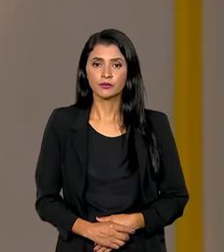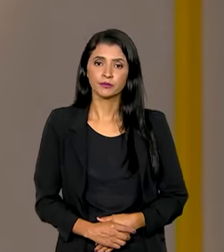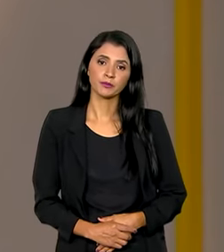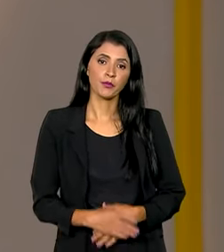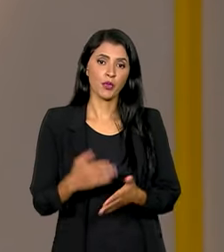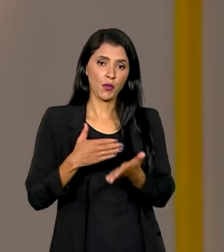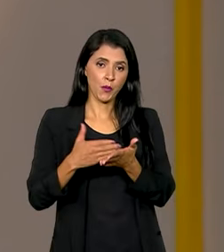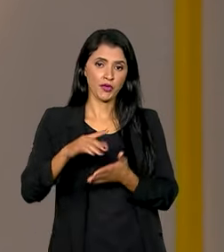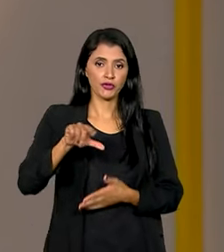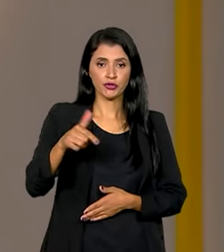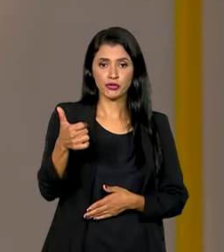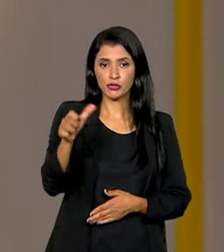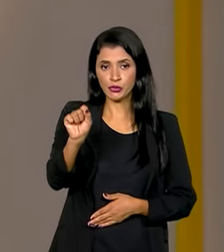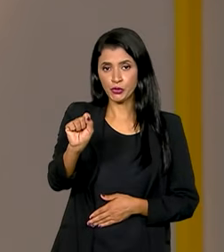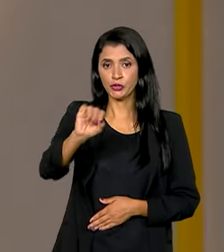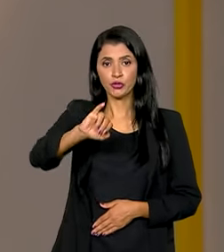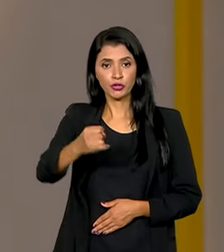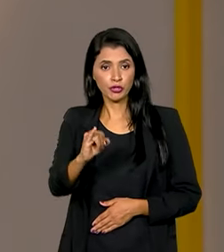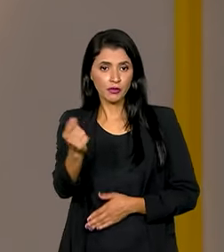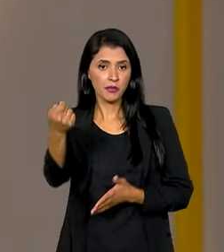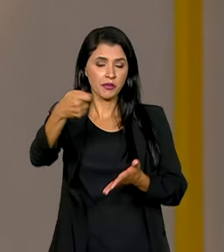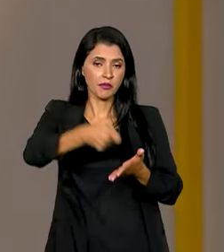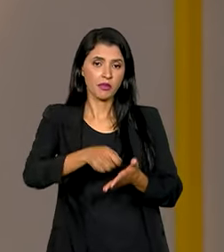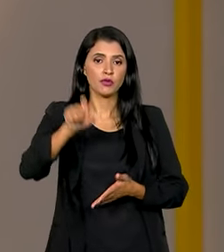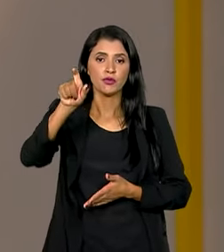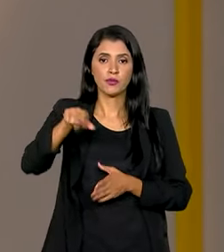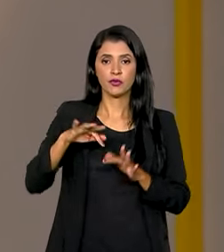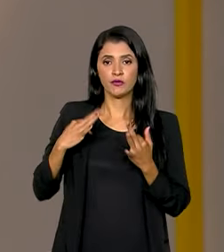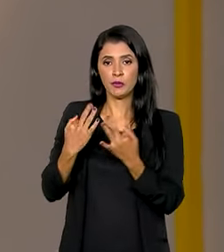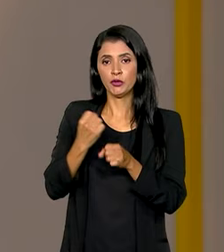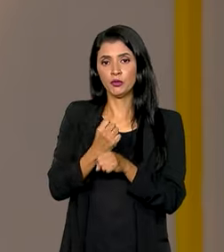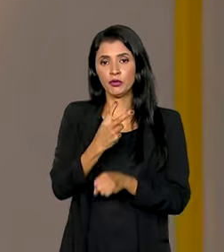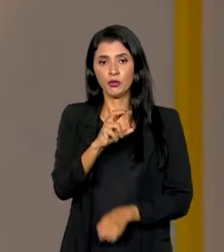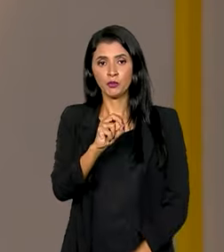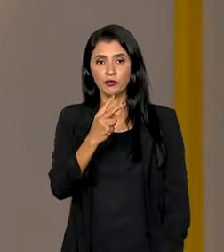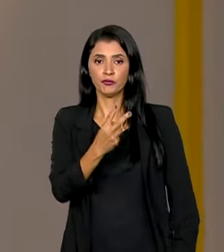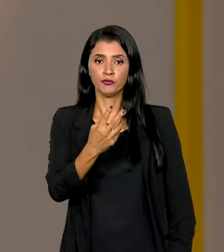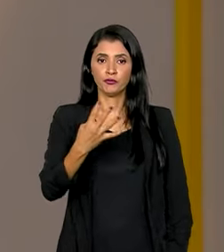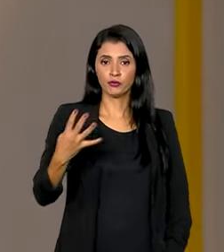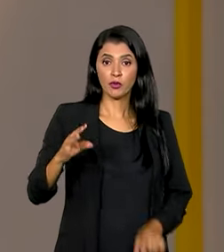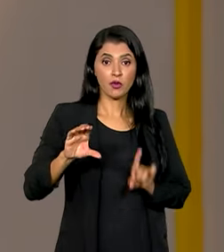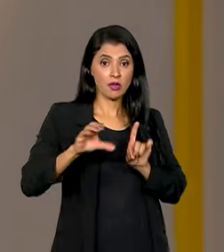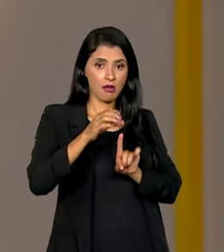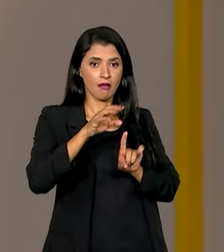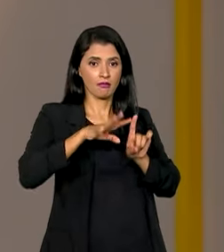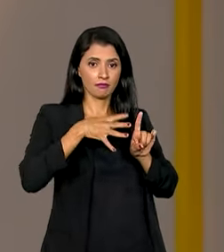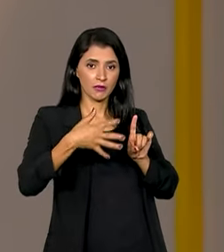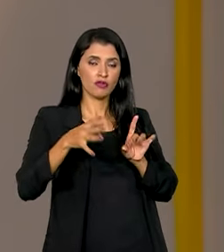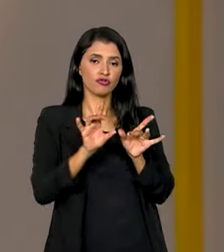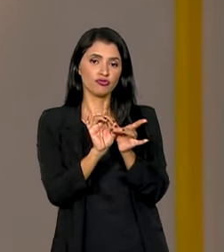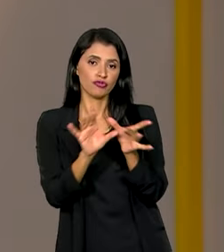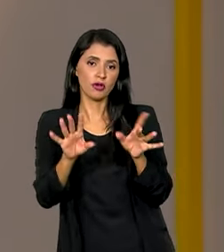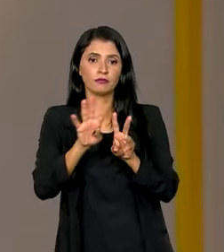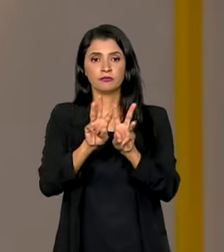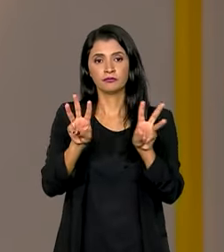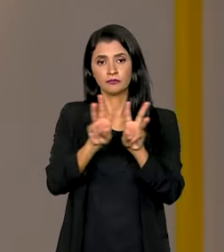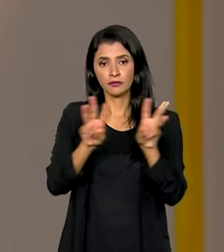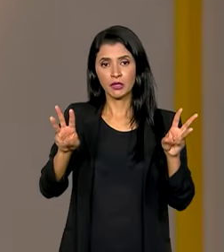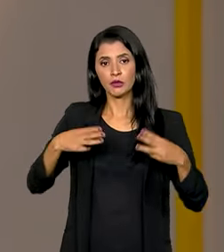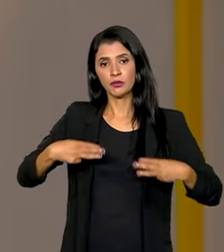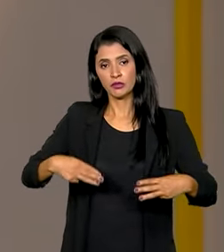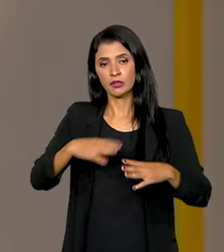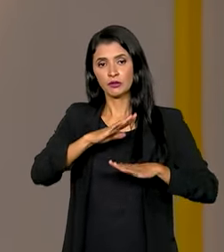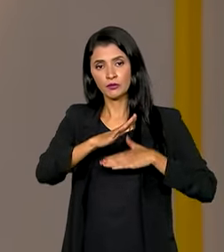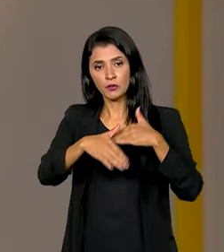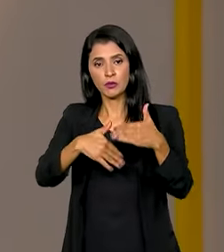Começa no dia 18 de janeiro o pagamento do Bolsa Família de 2024. O calendário já está disponível no site do